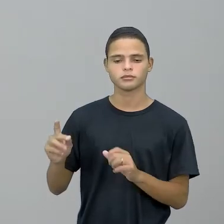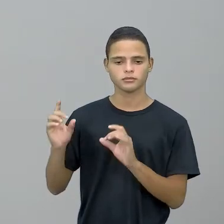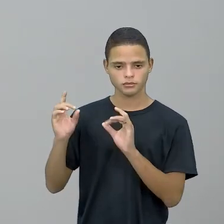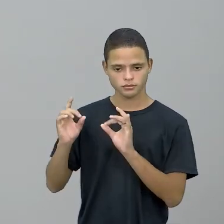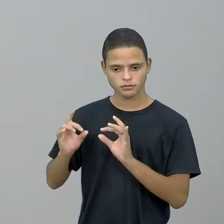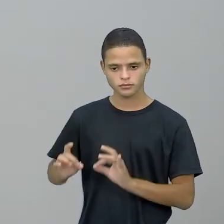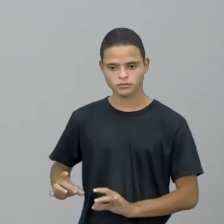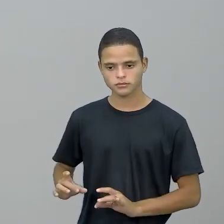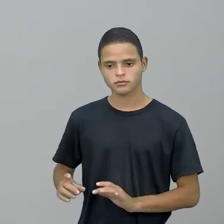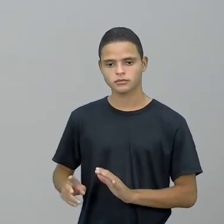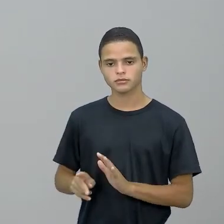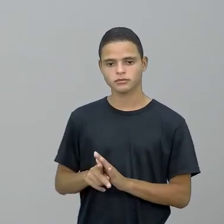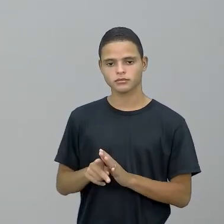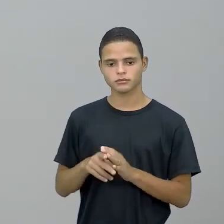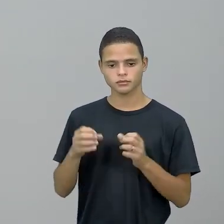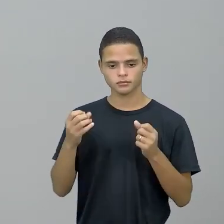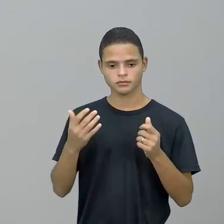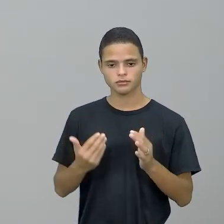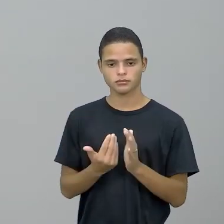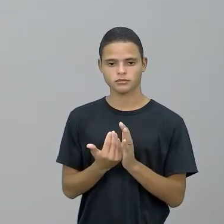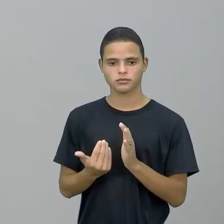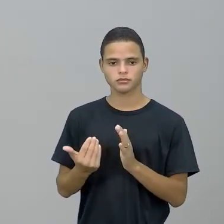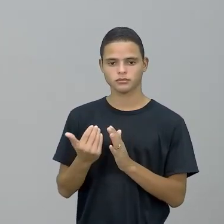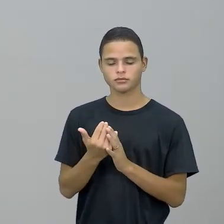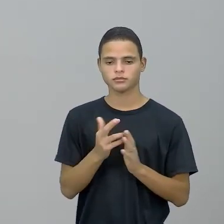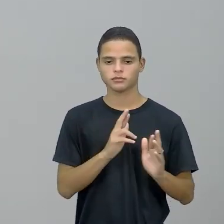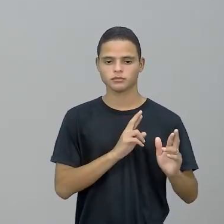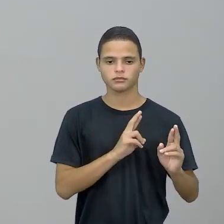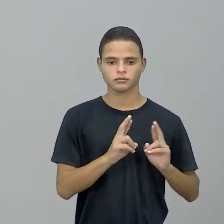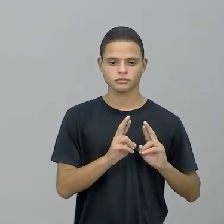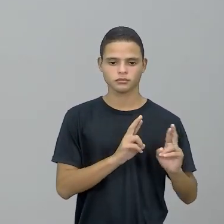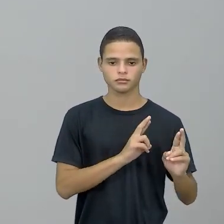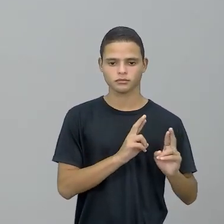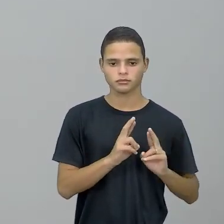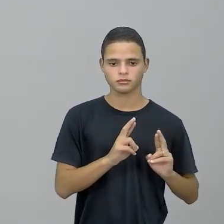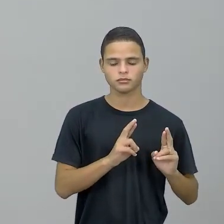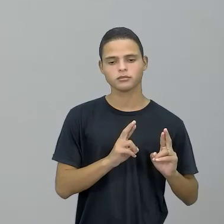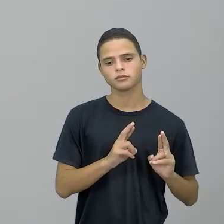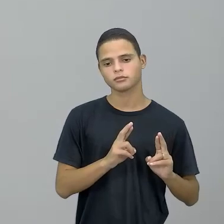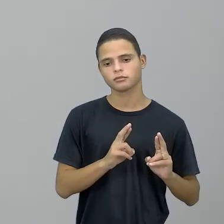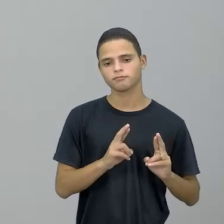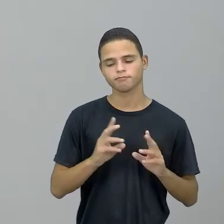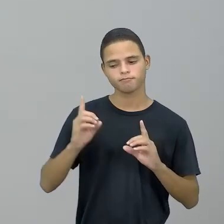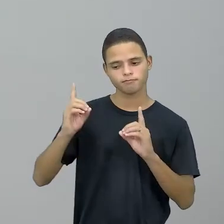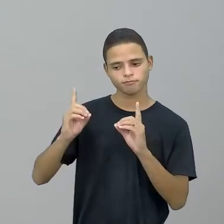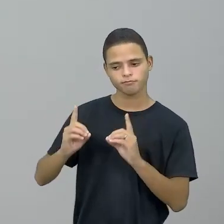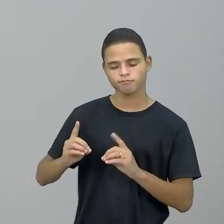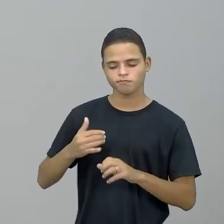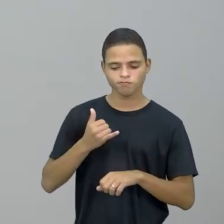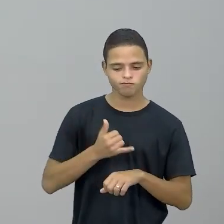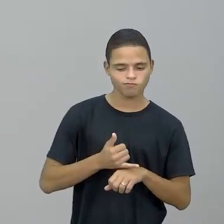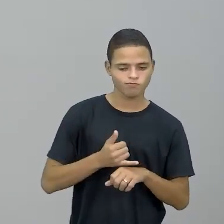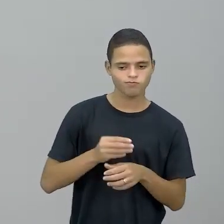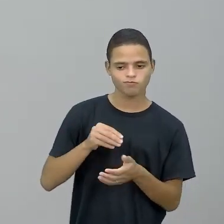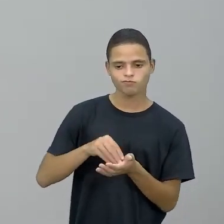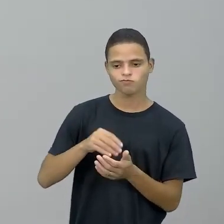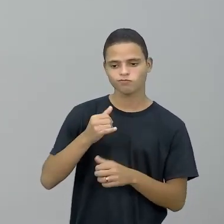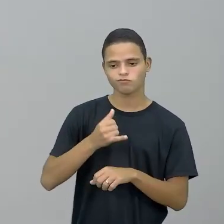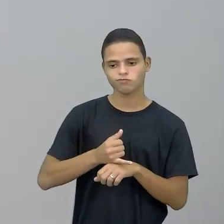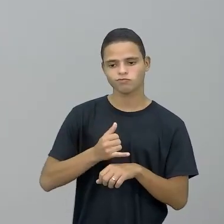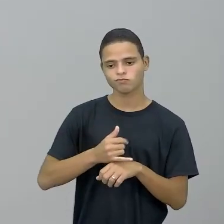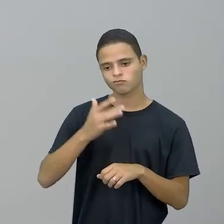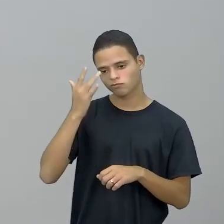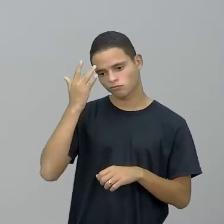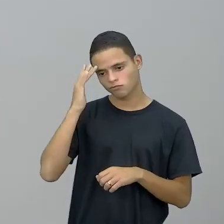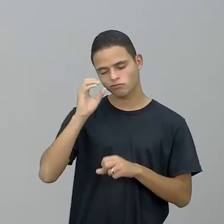onde ele estava falando um pouquinho mais a respeito, então, dessa questão da deficiência do ferro, e eu acho que ficou